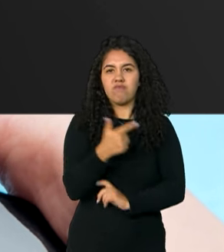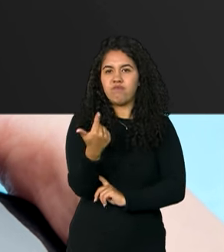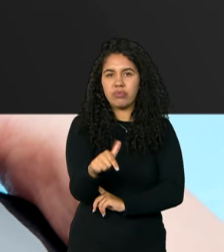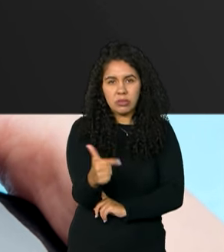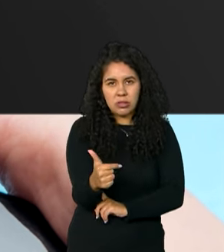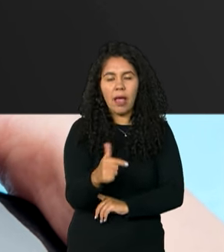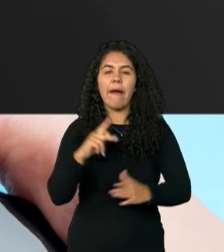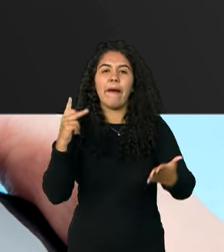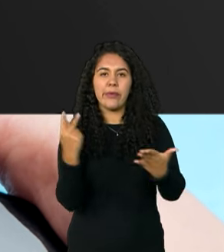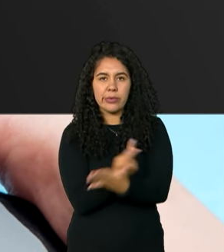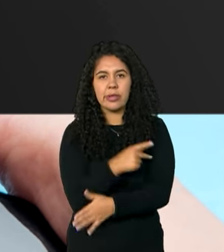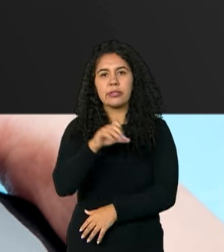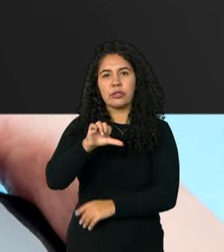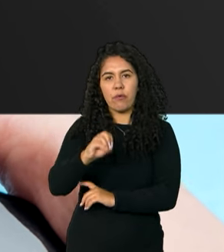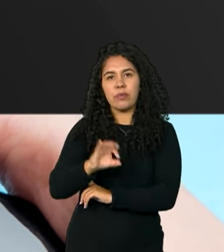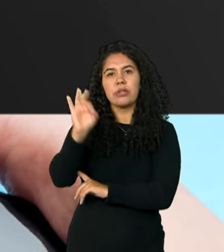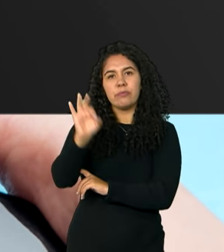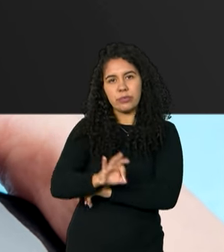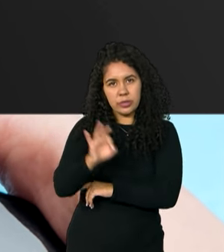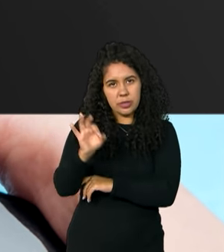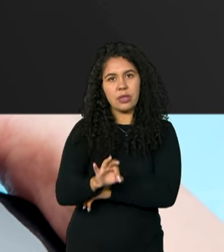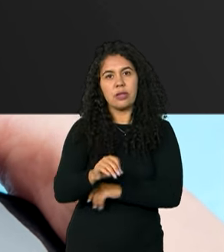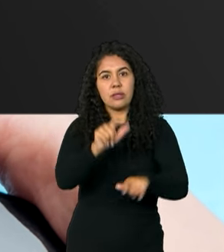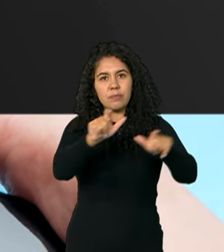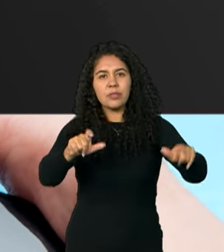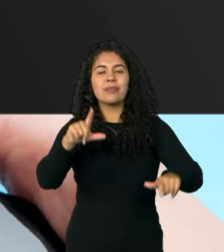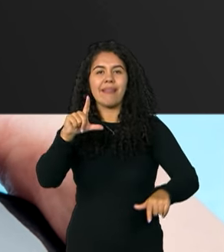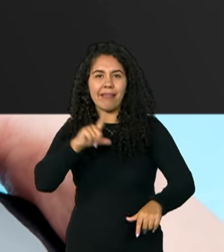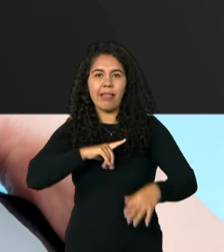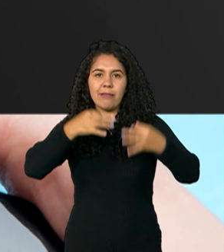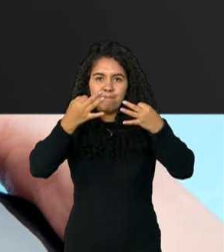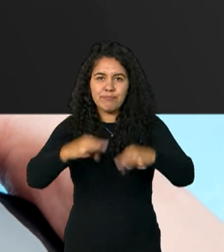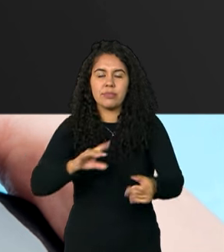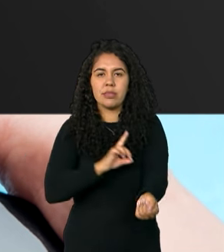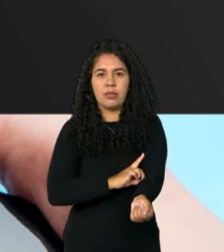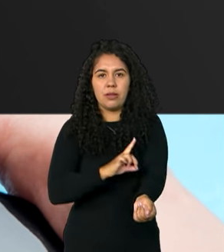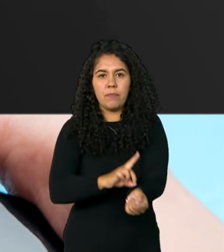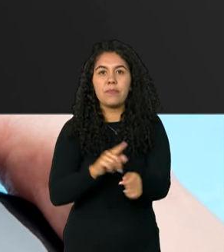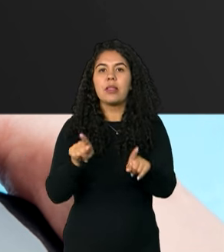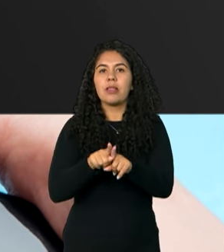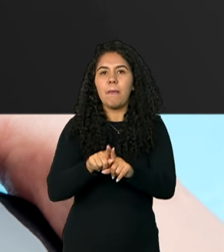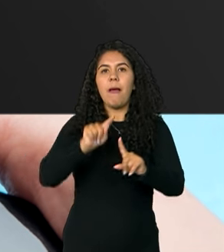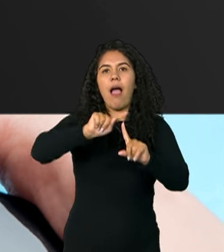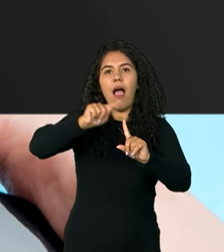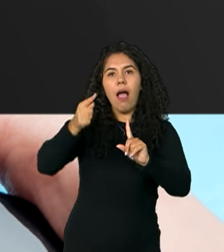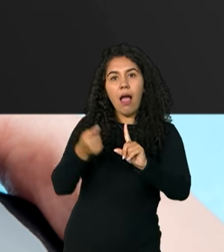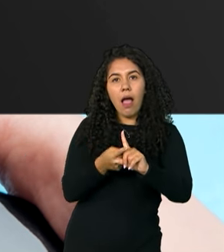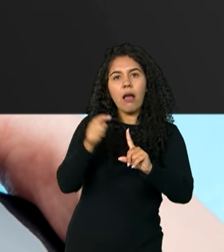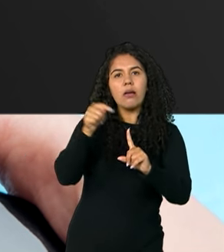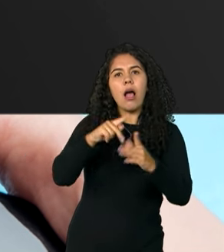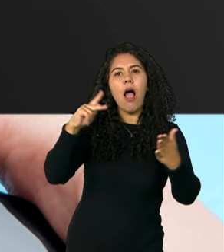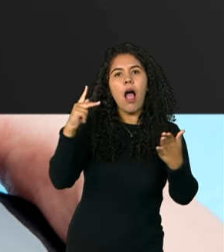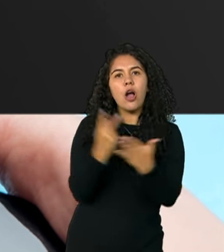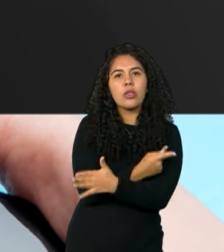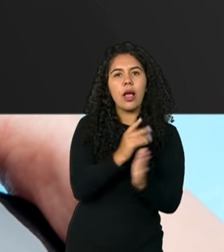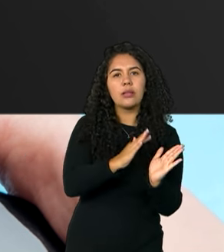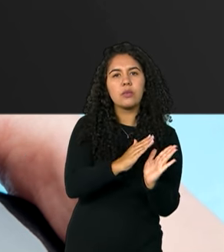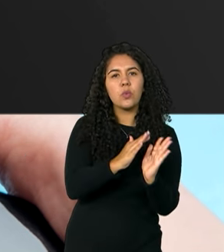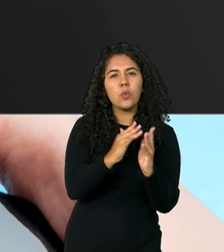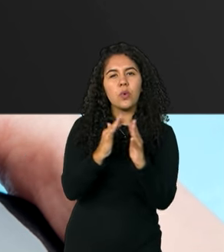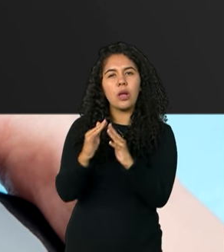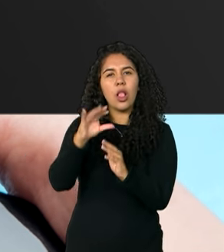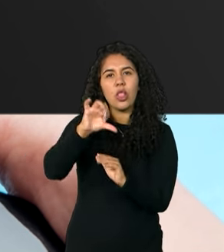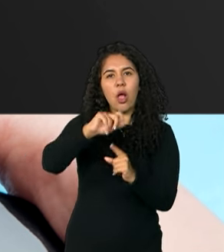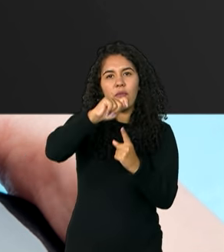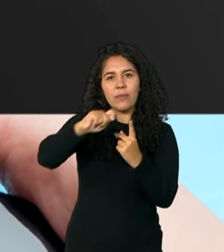90% dos diabéticos. Gestacional, ocorre temporariamente durante a gravidez.